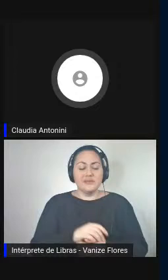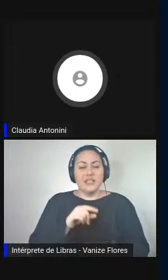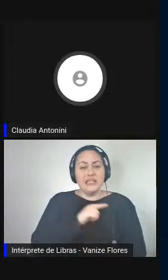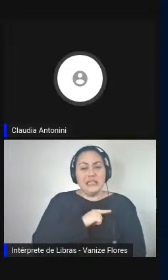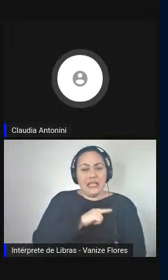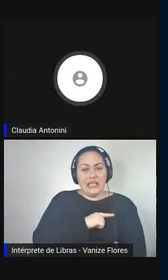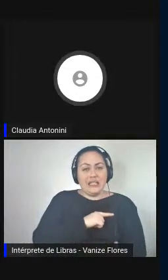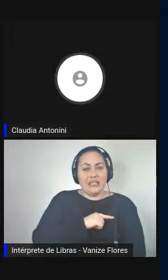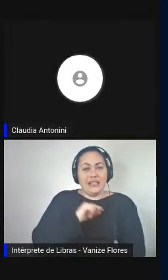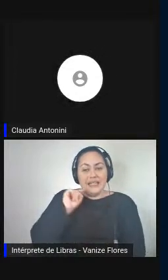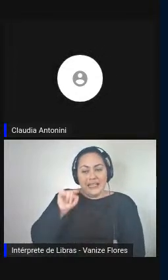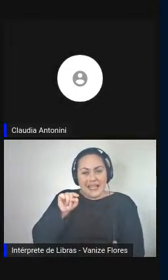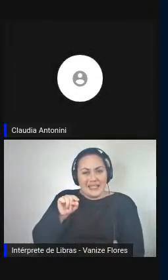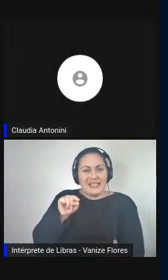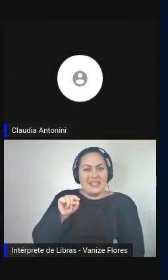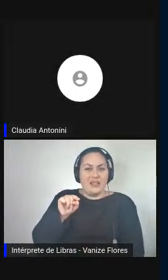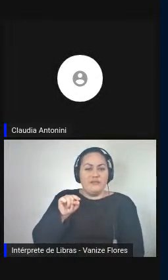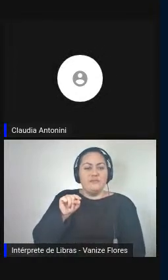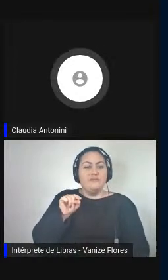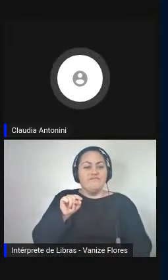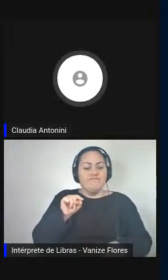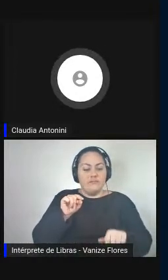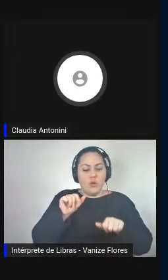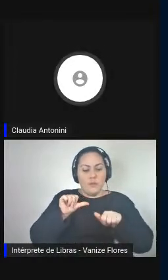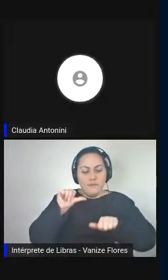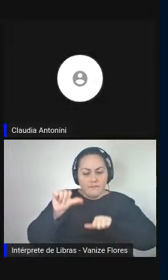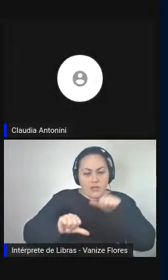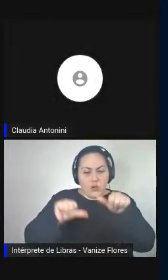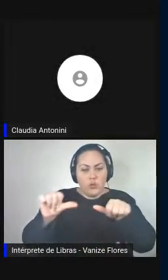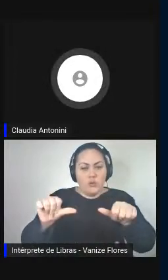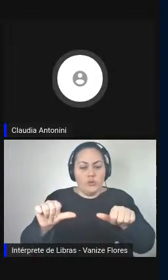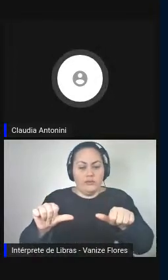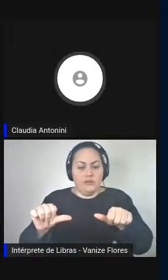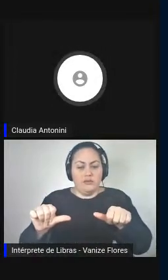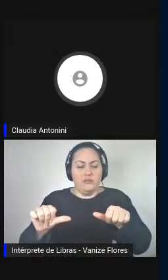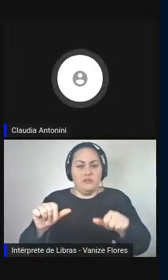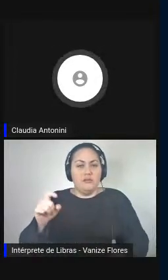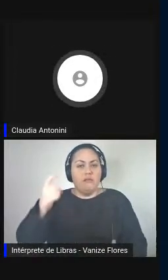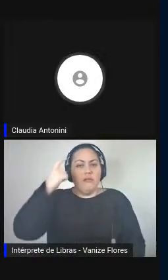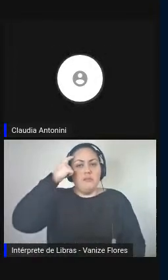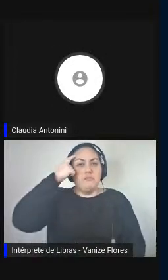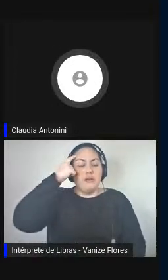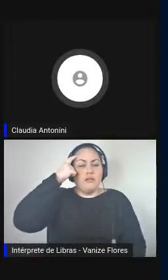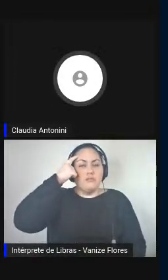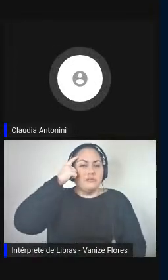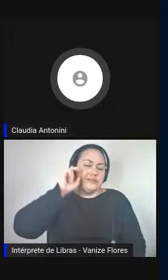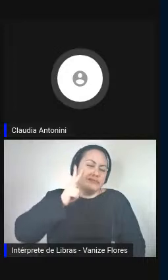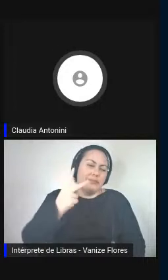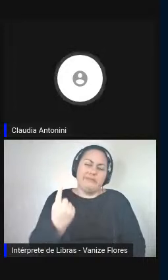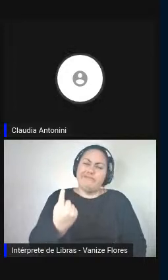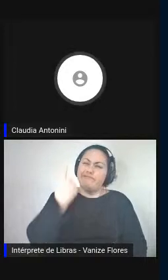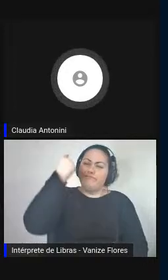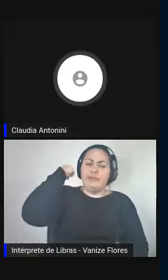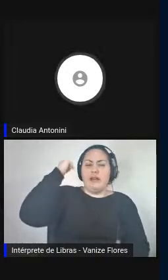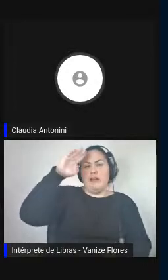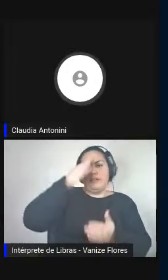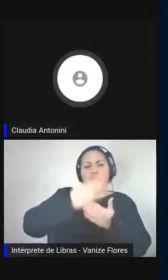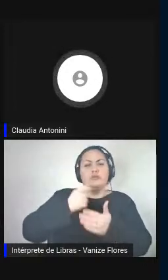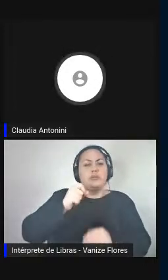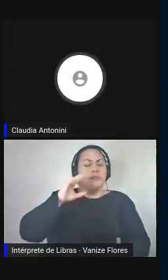considerada conceitual, puramente humana, o intérprete,